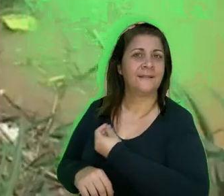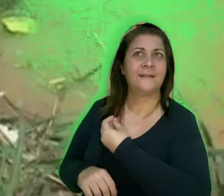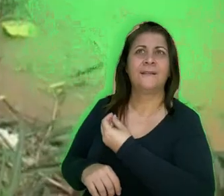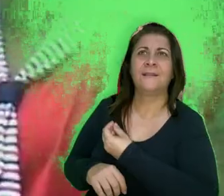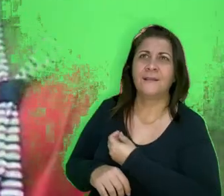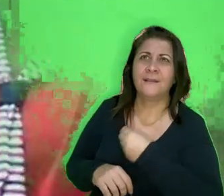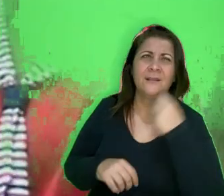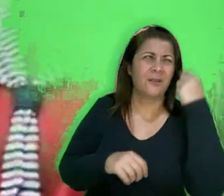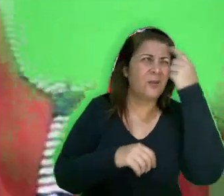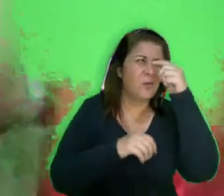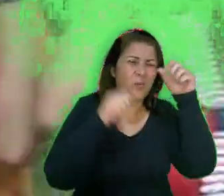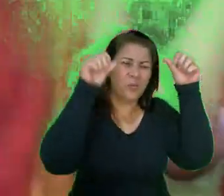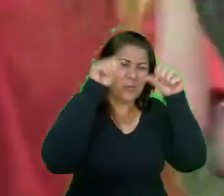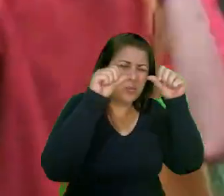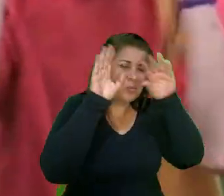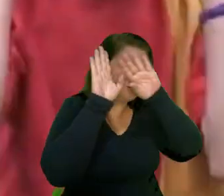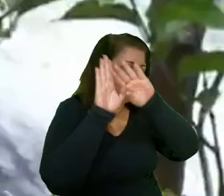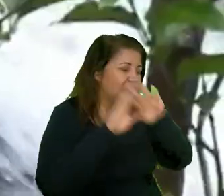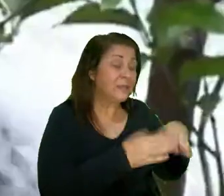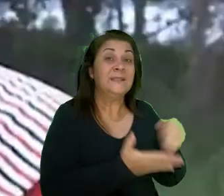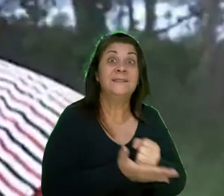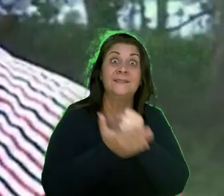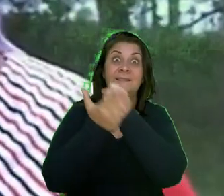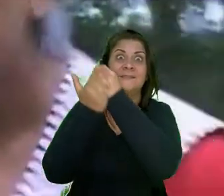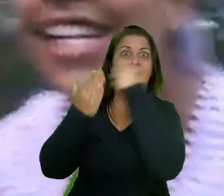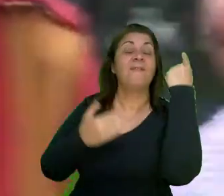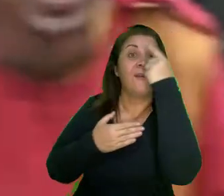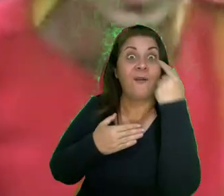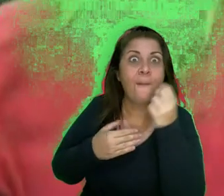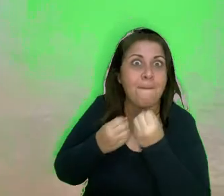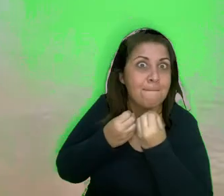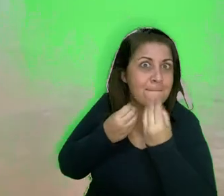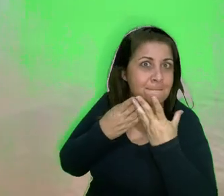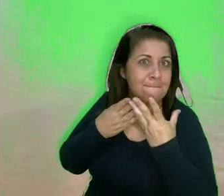Tira os olhos. Saiba os olhos.